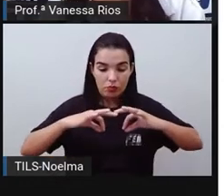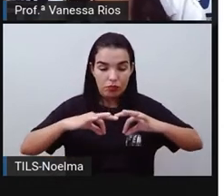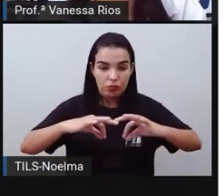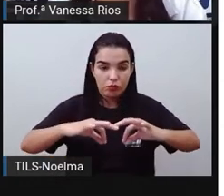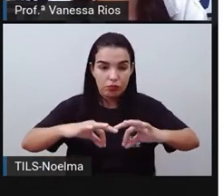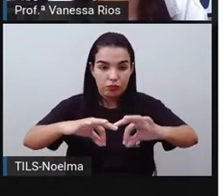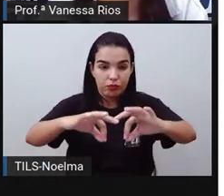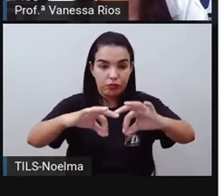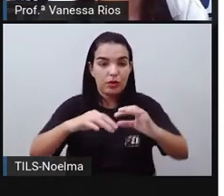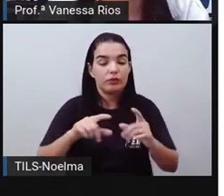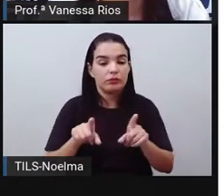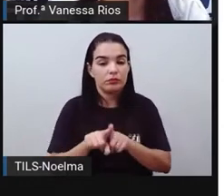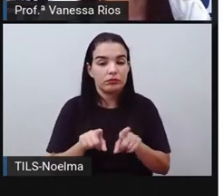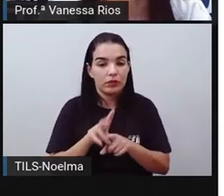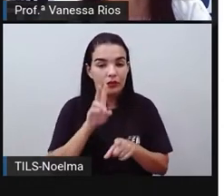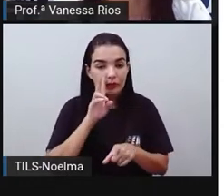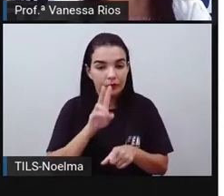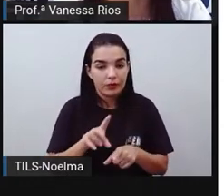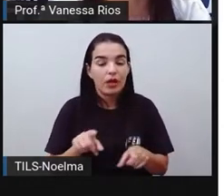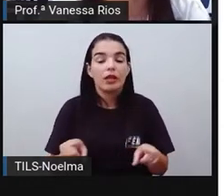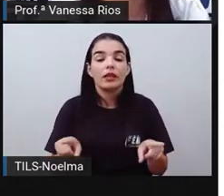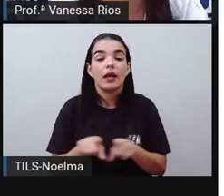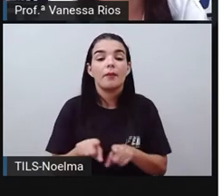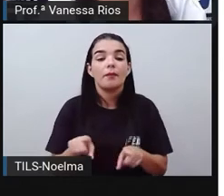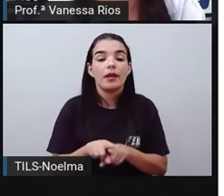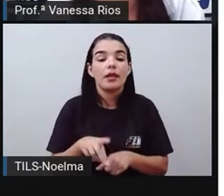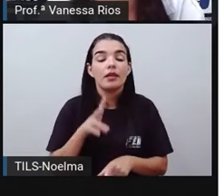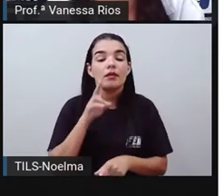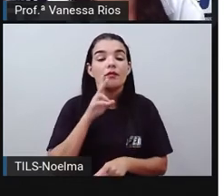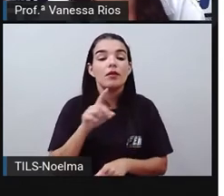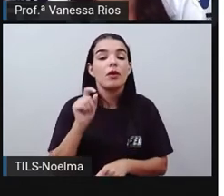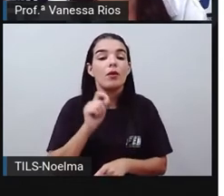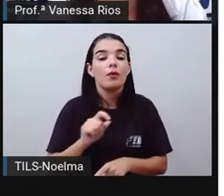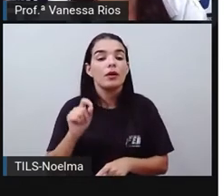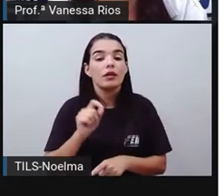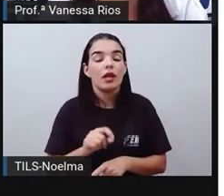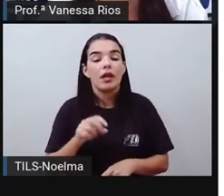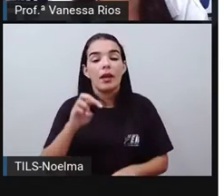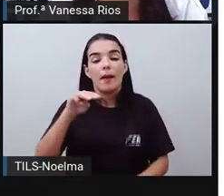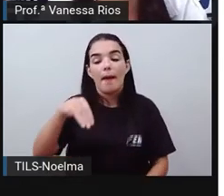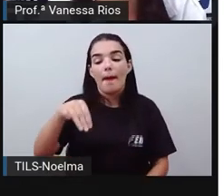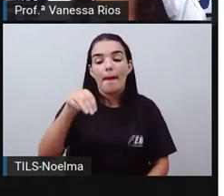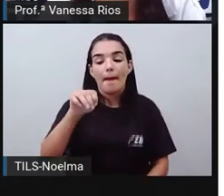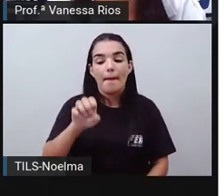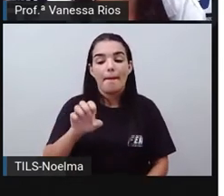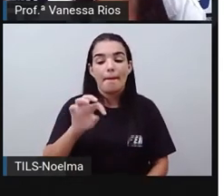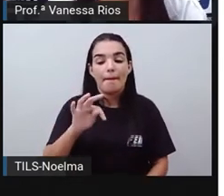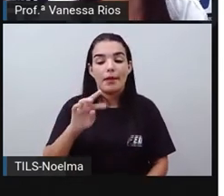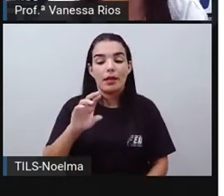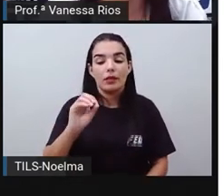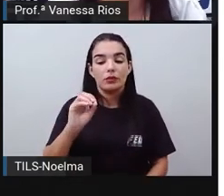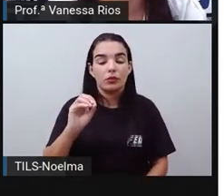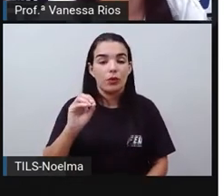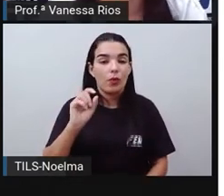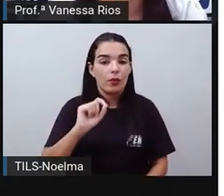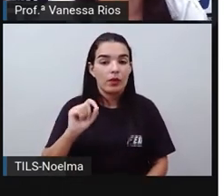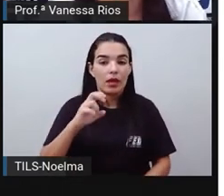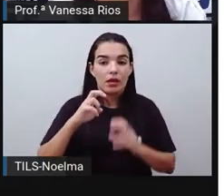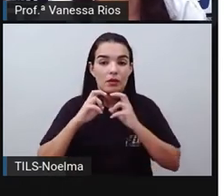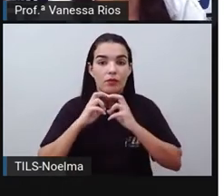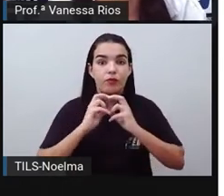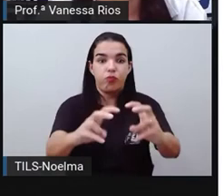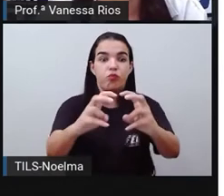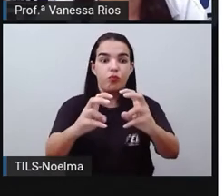área, tem os transportes metroviários, que também utilizam ali uma linha férrea, mas eles são subterrâneos, como o